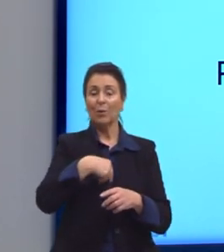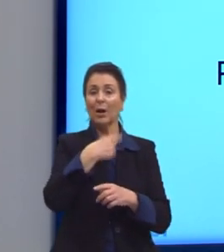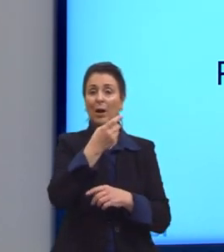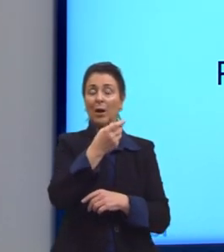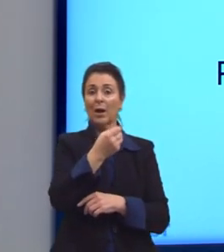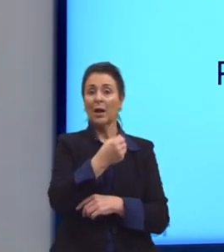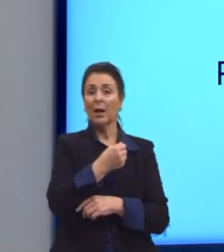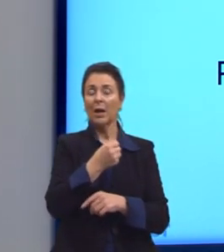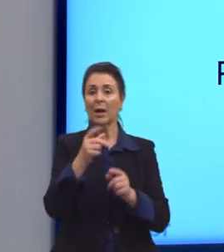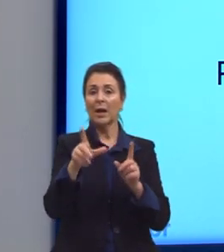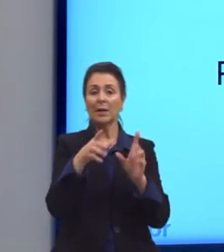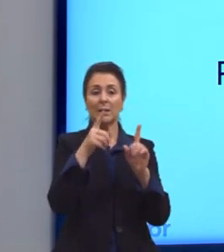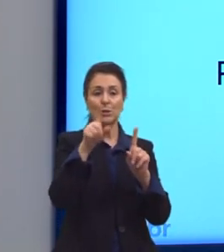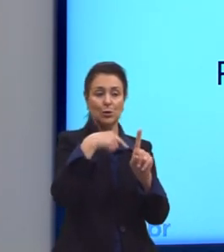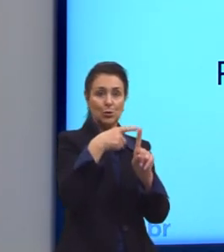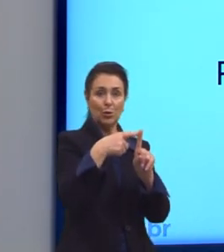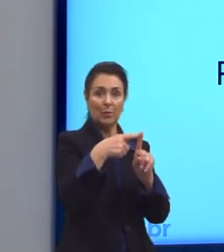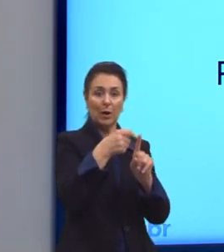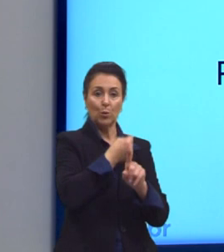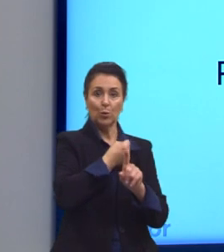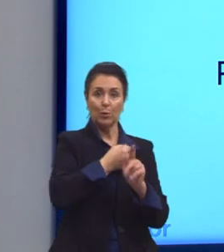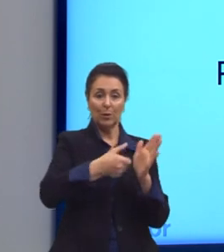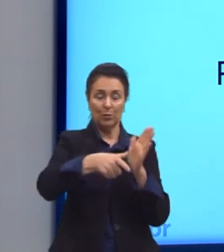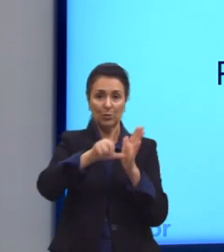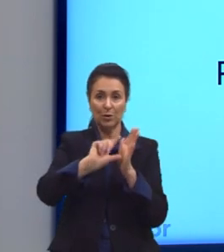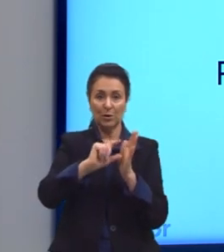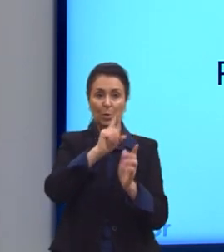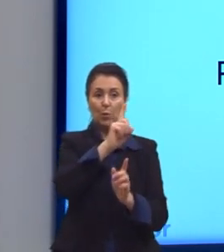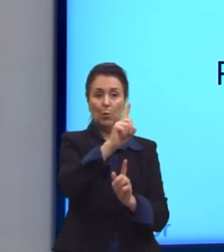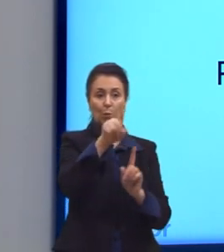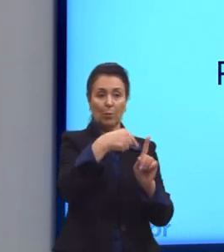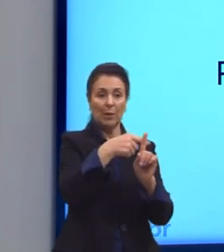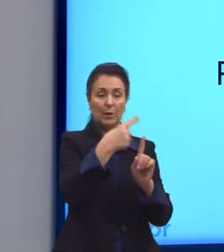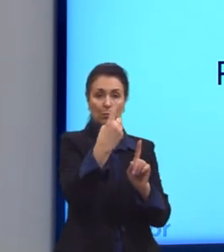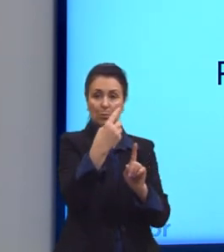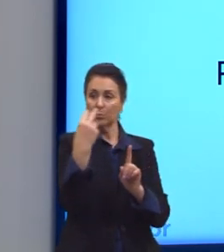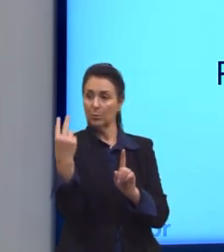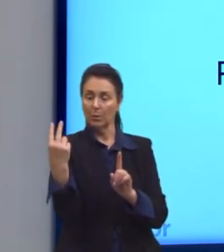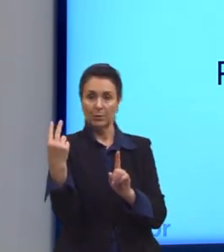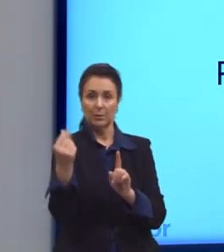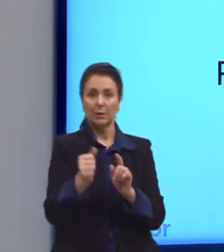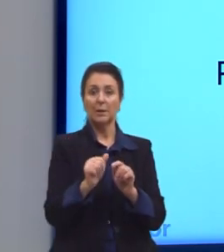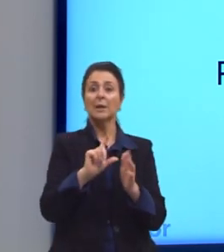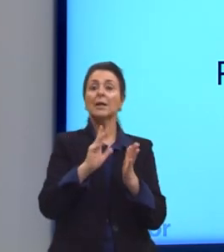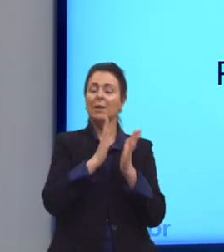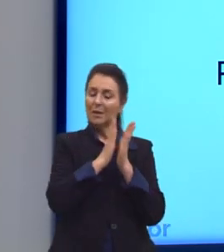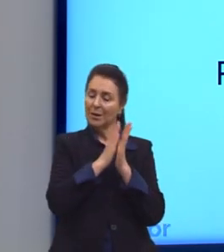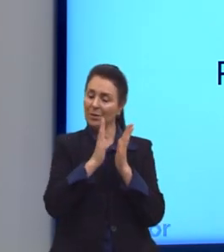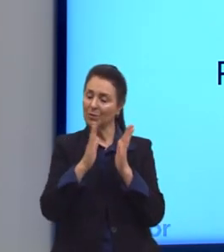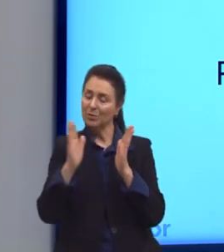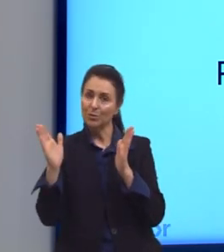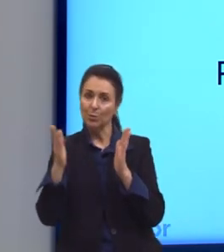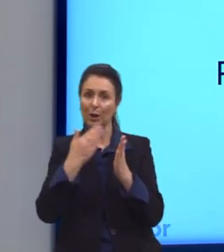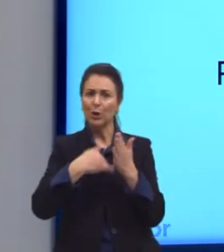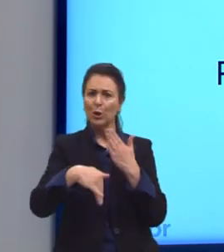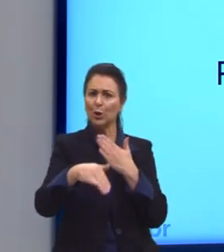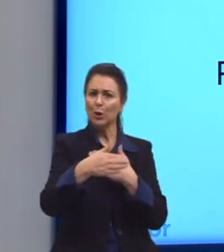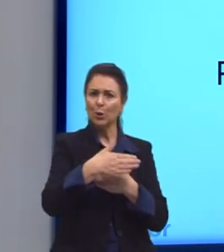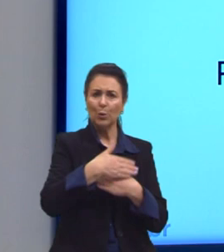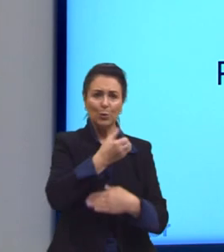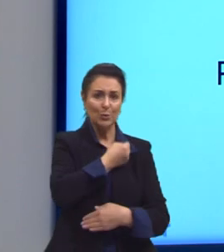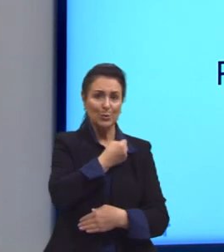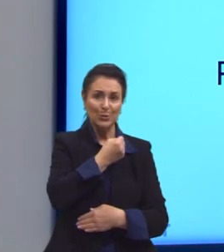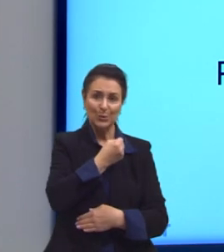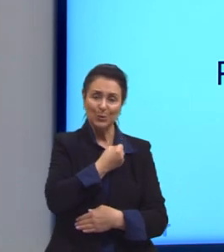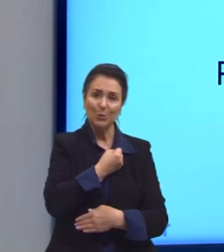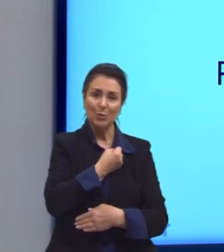ele é obtido pela soma dos dois termos anteriores. 1 mais 1 é 2. Dessa forma, todos os termos são formados